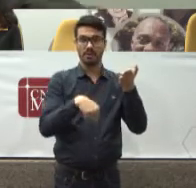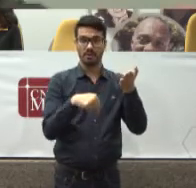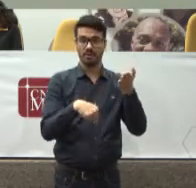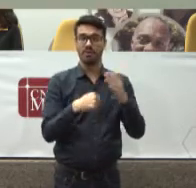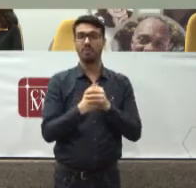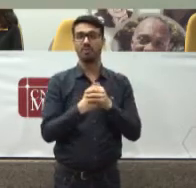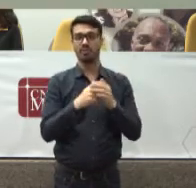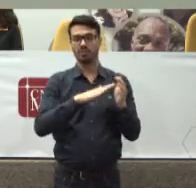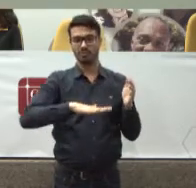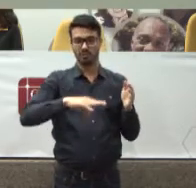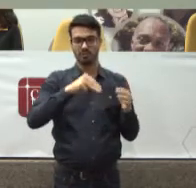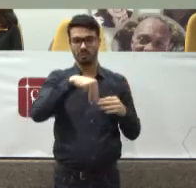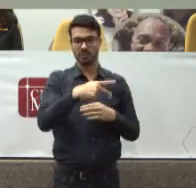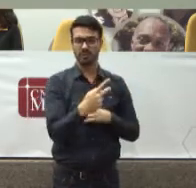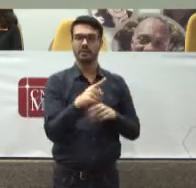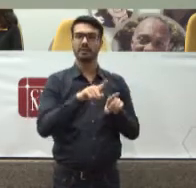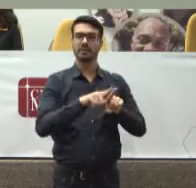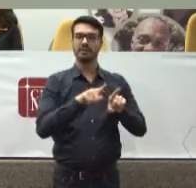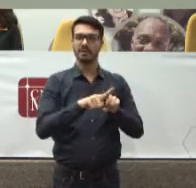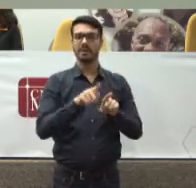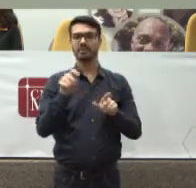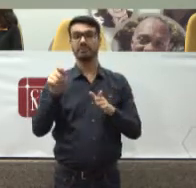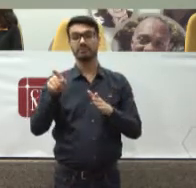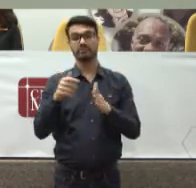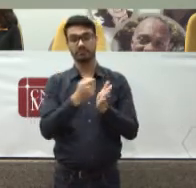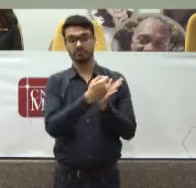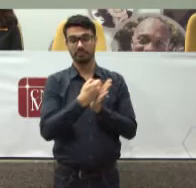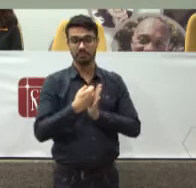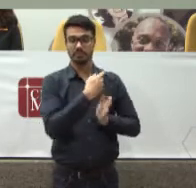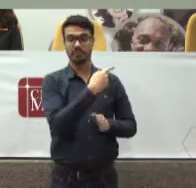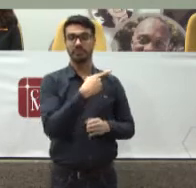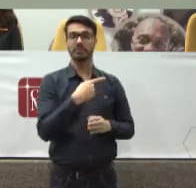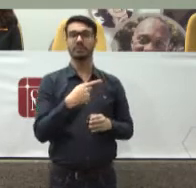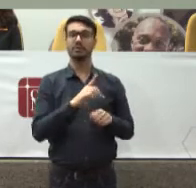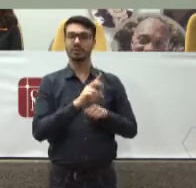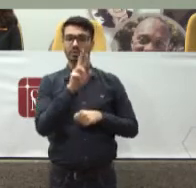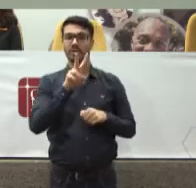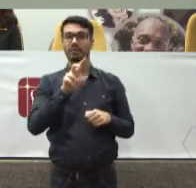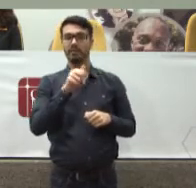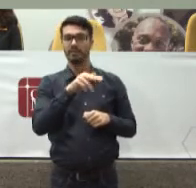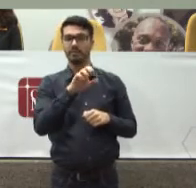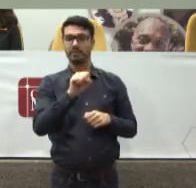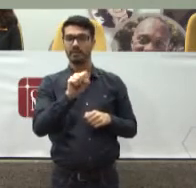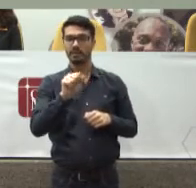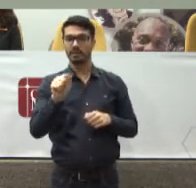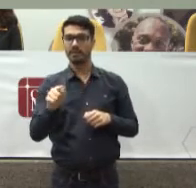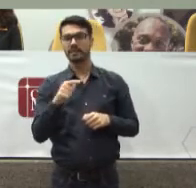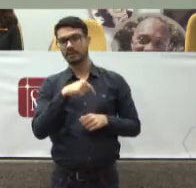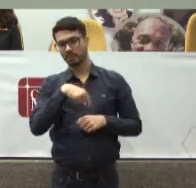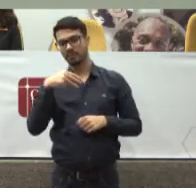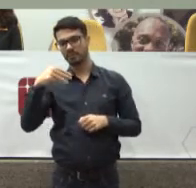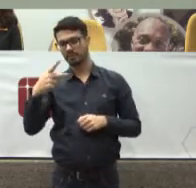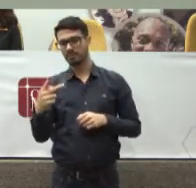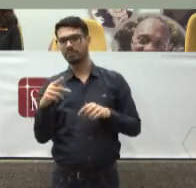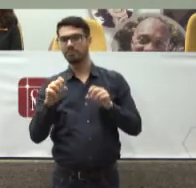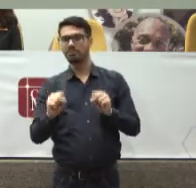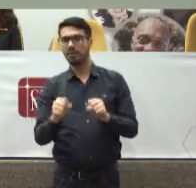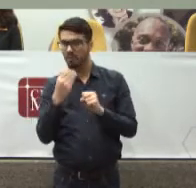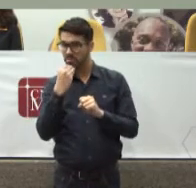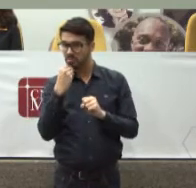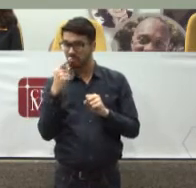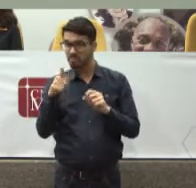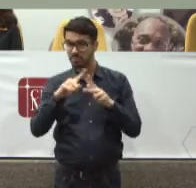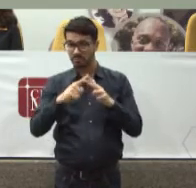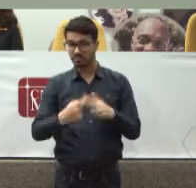Auxiliado Pela promotora Vanessa O ministério Público Poderá Também Pedindo Ao Coordenador Do